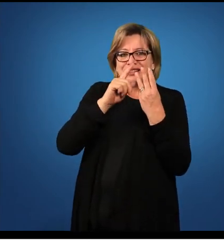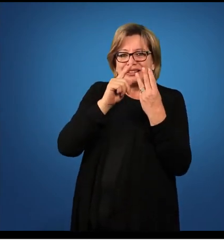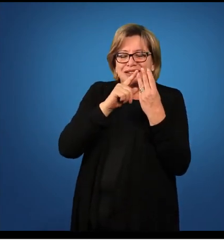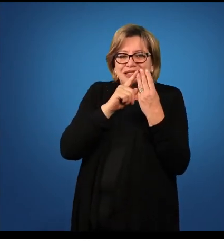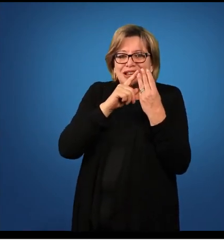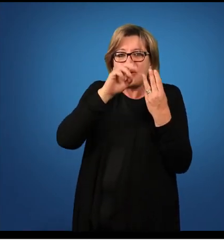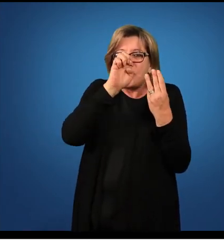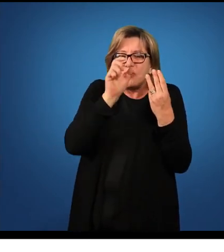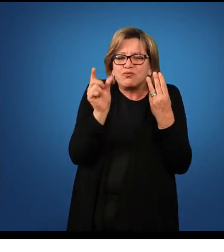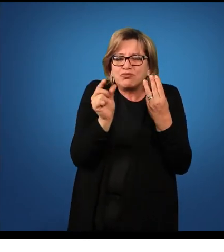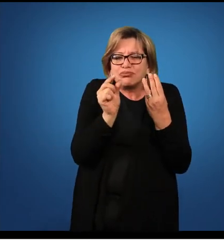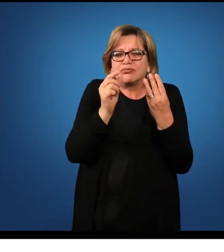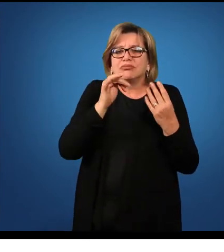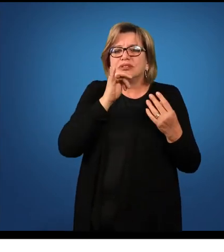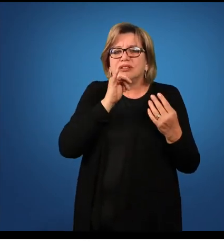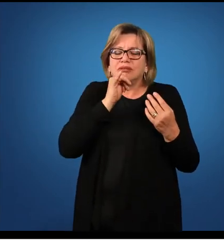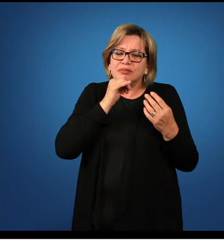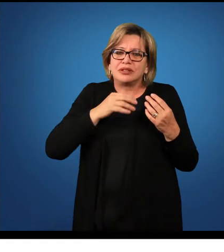breve,